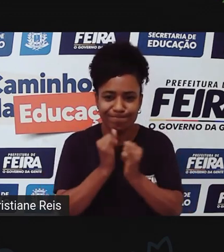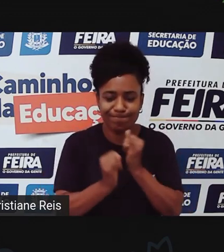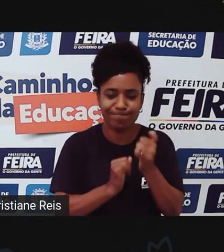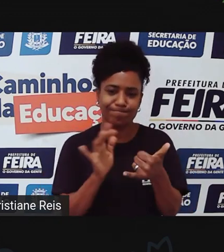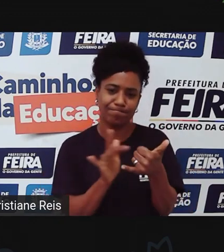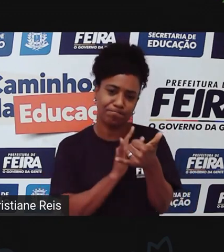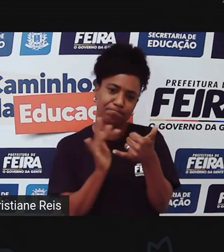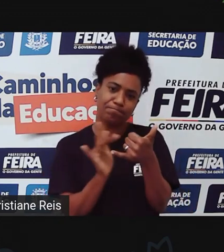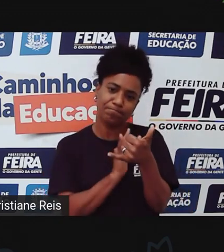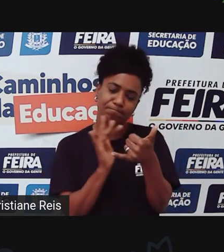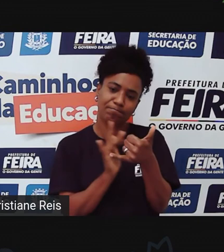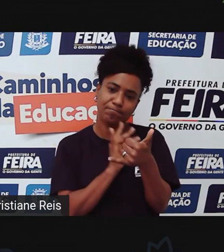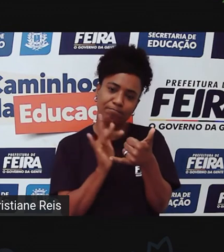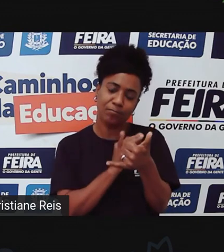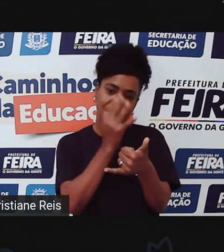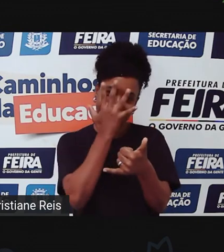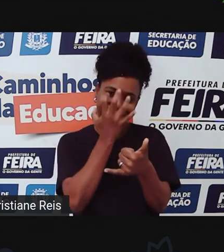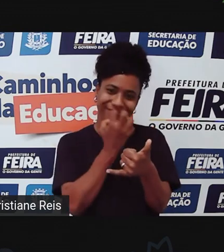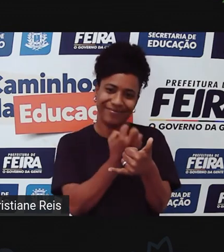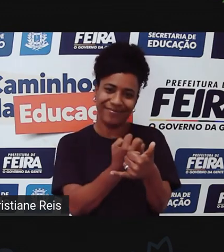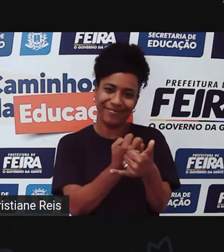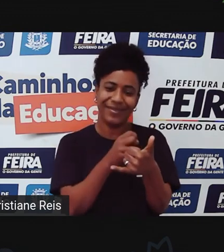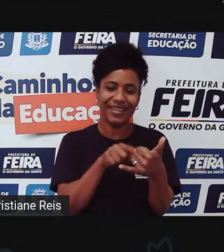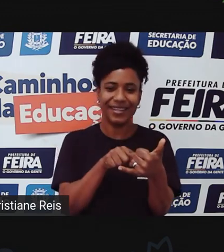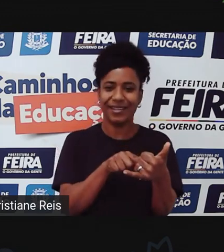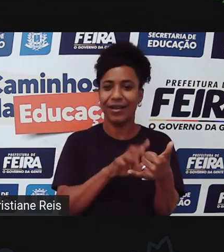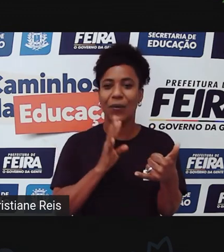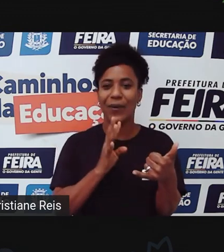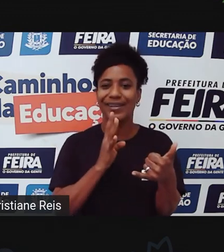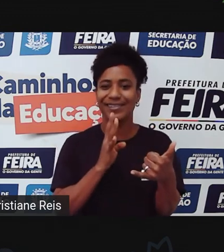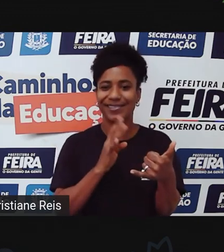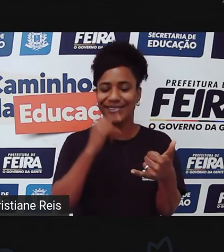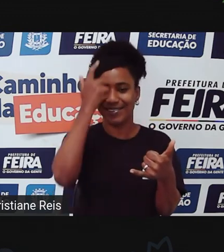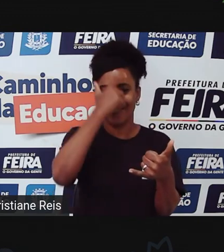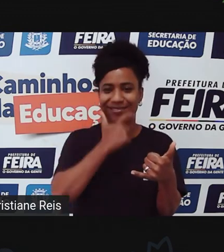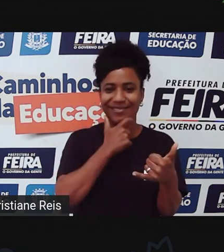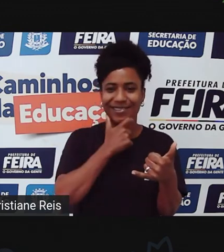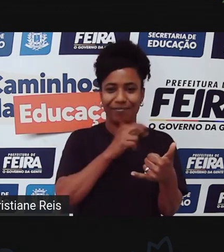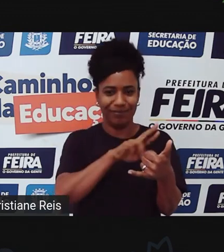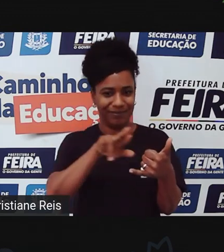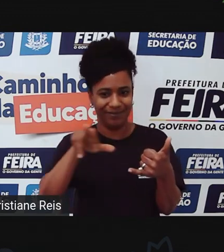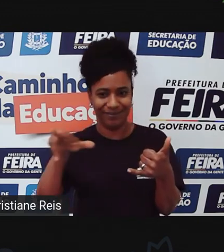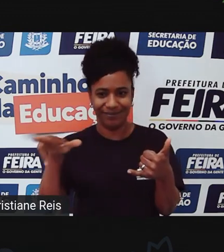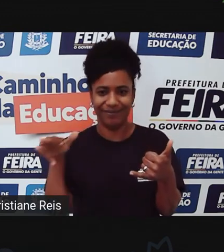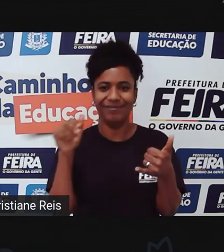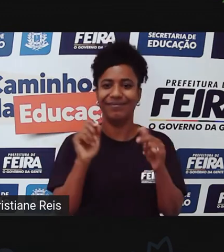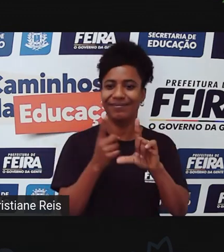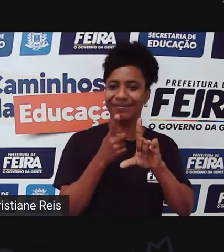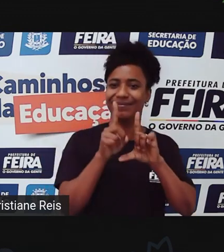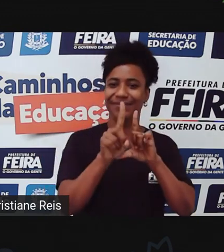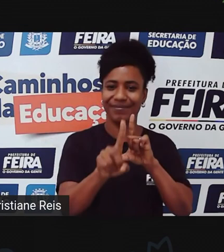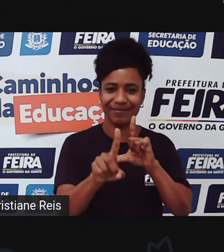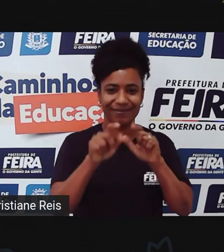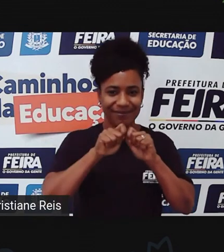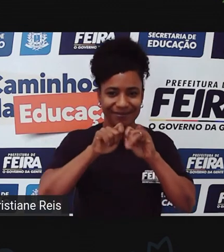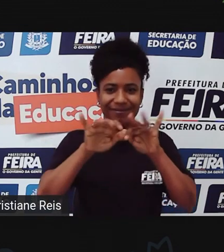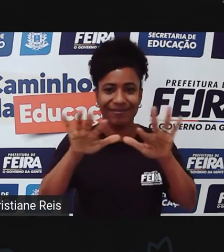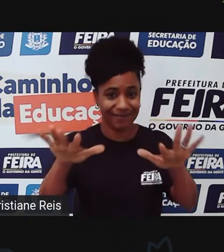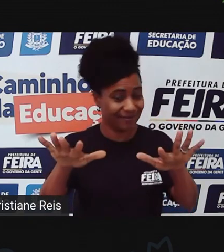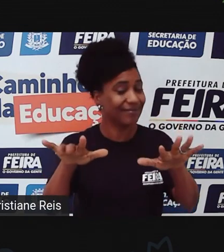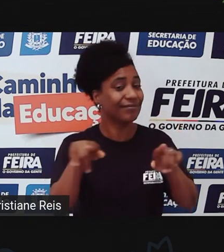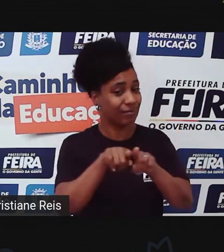o celular, e isso fez com que a gente conhecesse mais influenciadores digitais e, consequentemente, com que a gente fosse mais